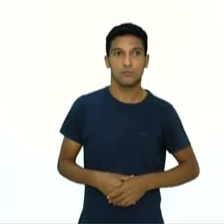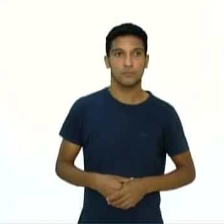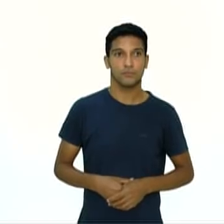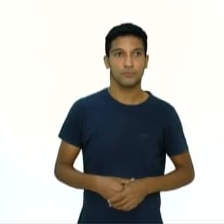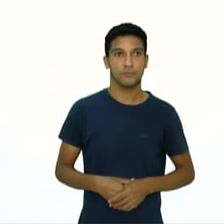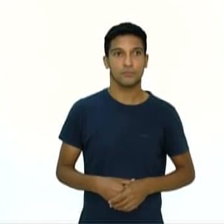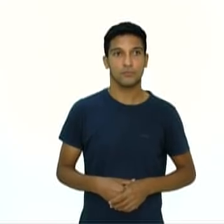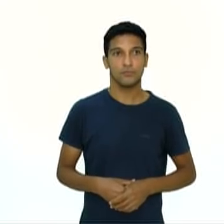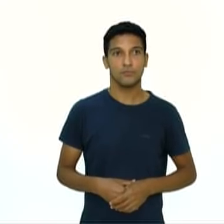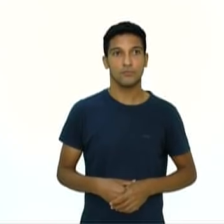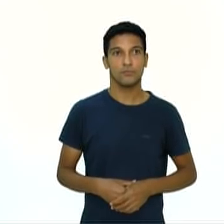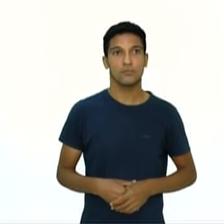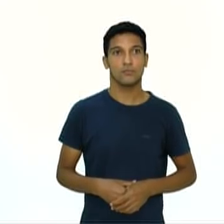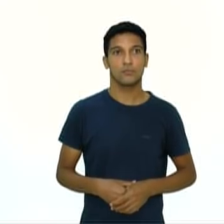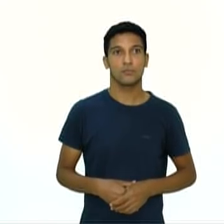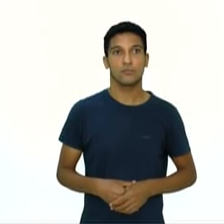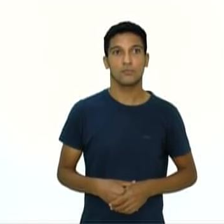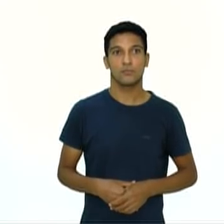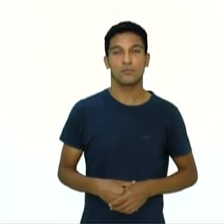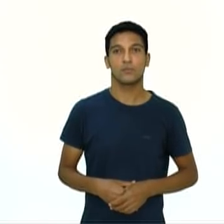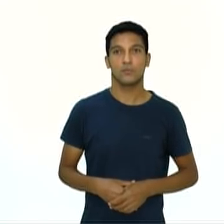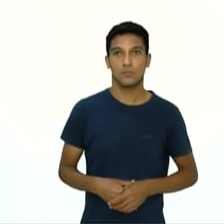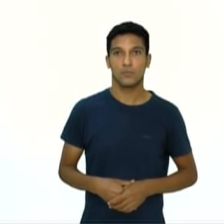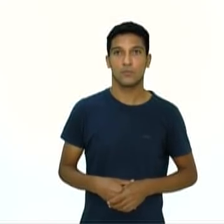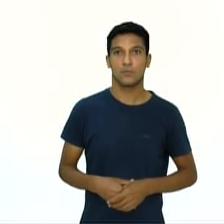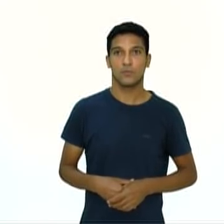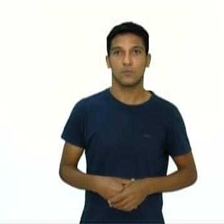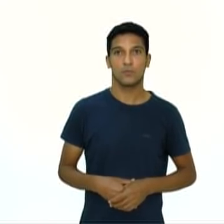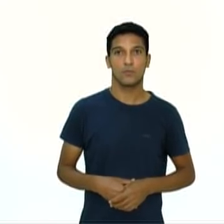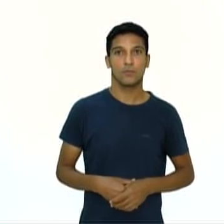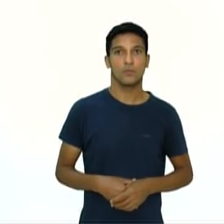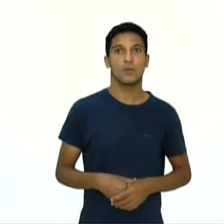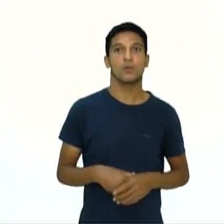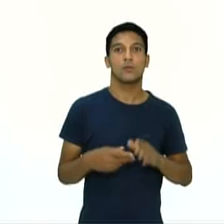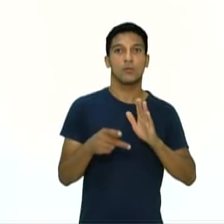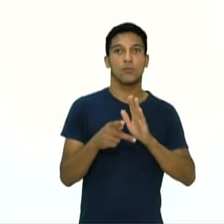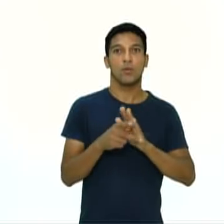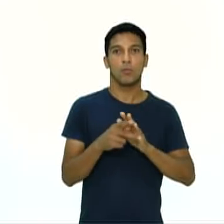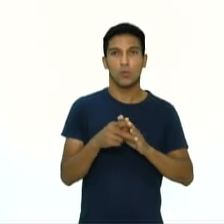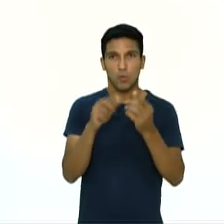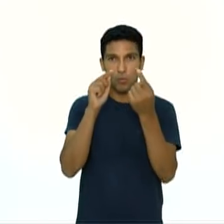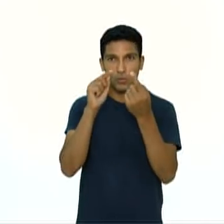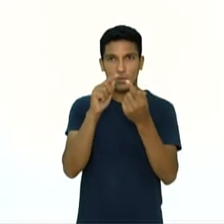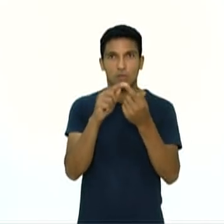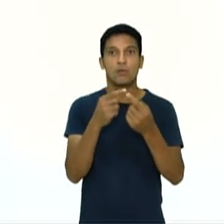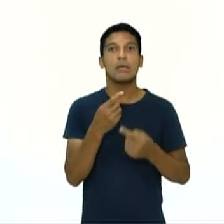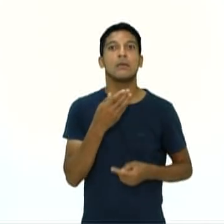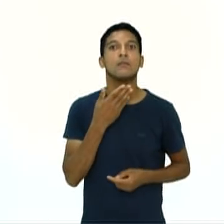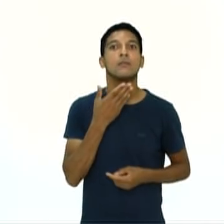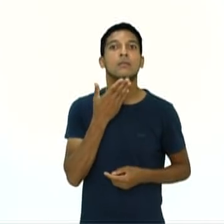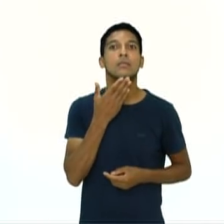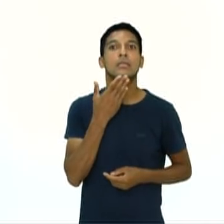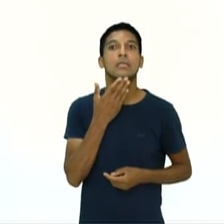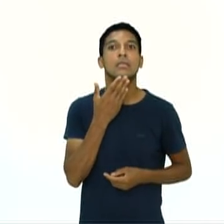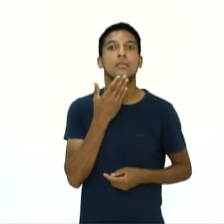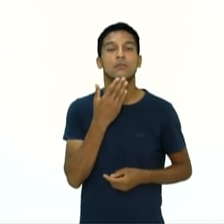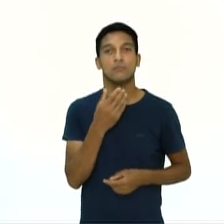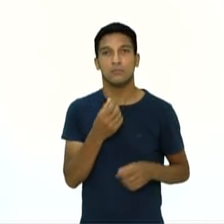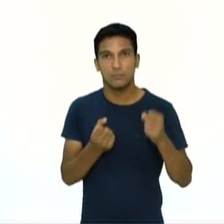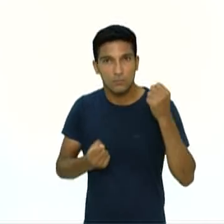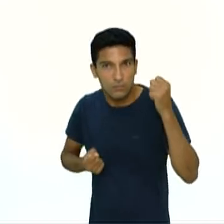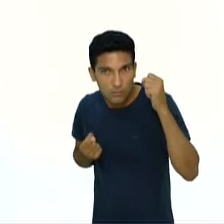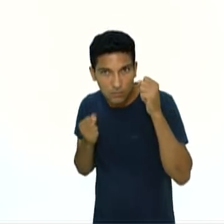que visa atingir o queixo do oponente e geralmente é executado também com a mão de trás da guarda.